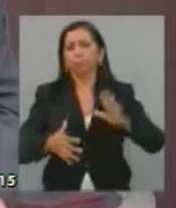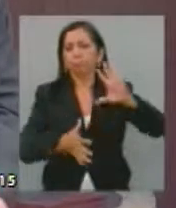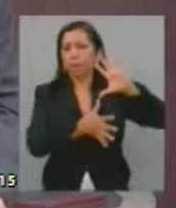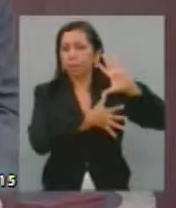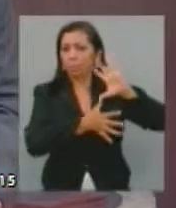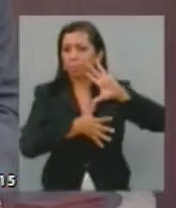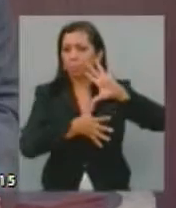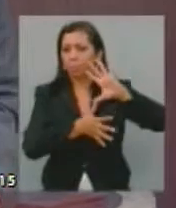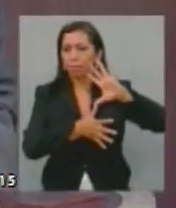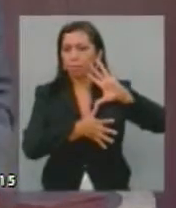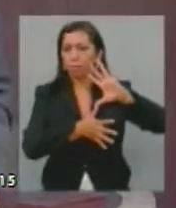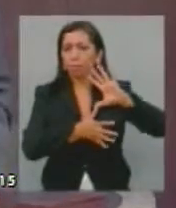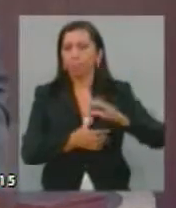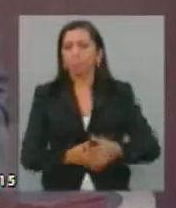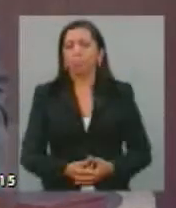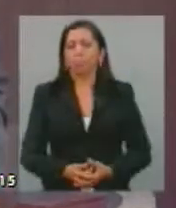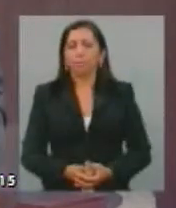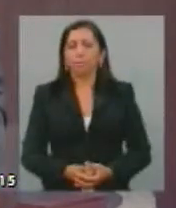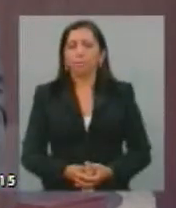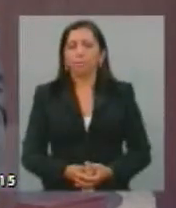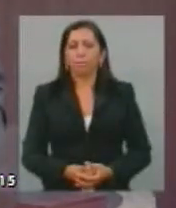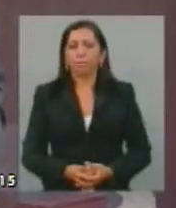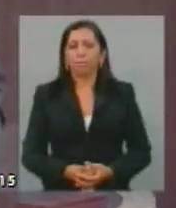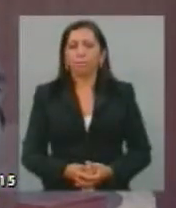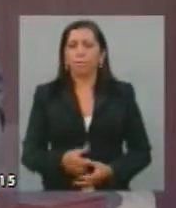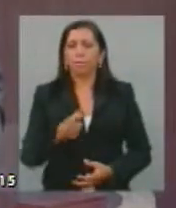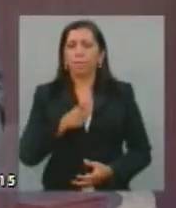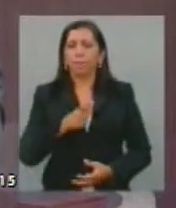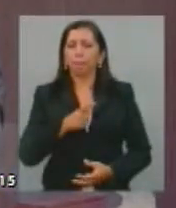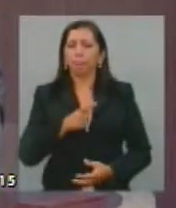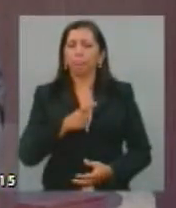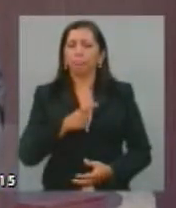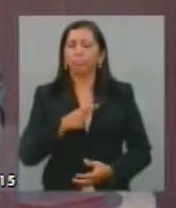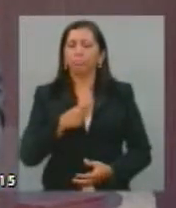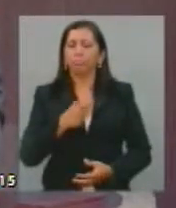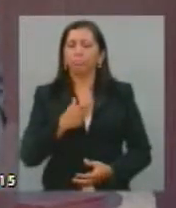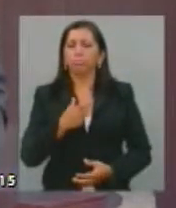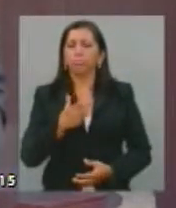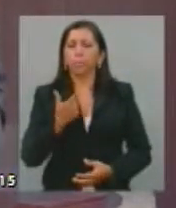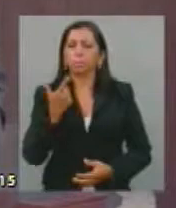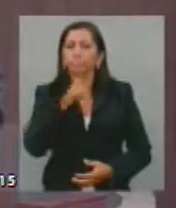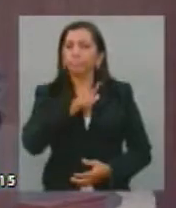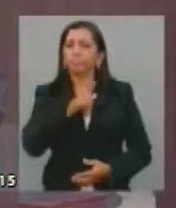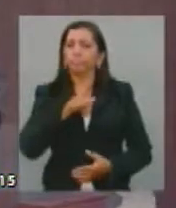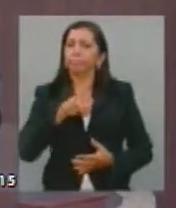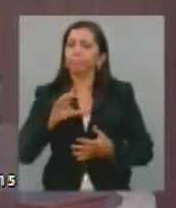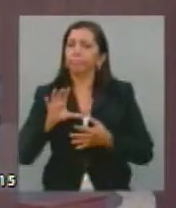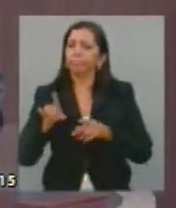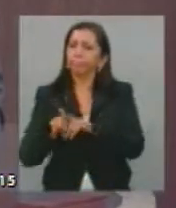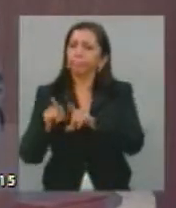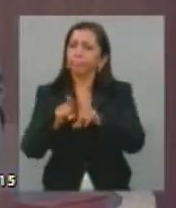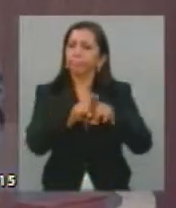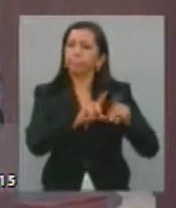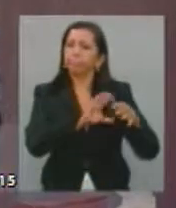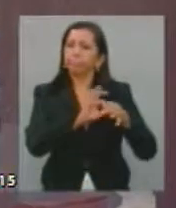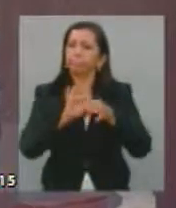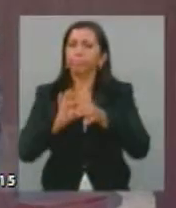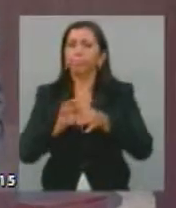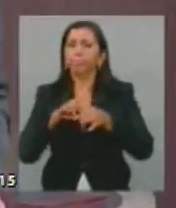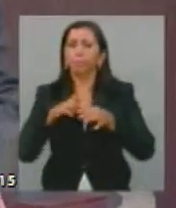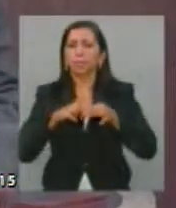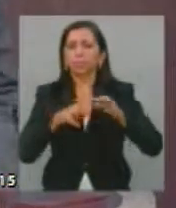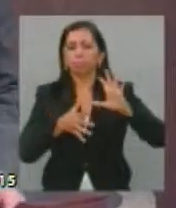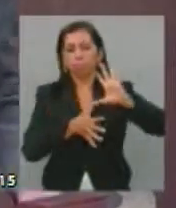têm um passivo gigantesco, como um continente